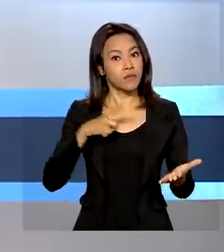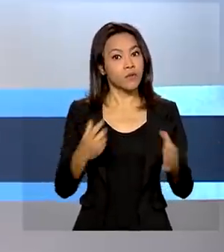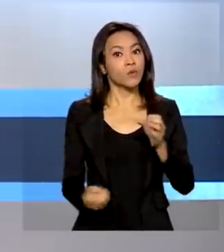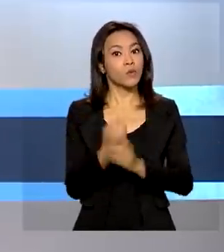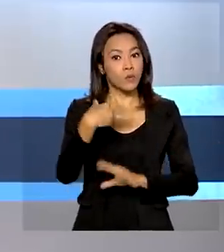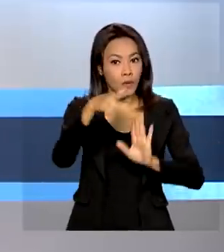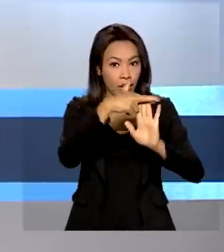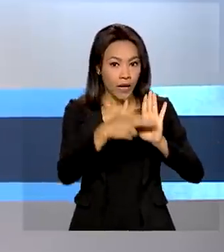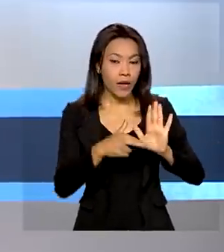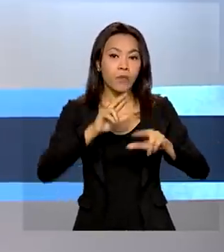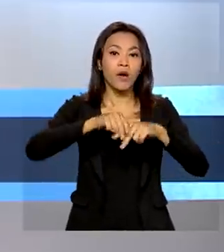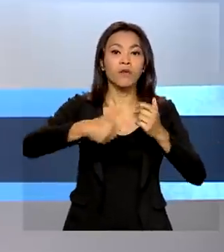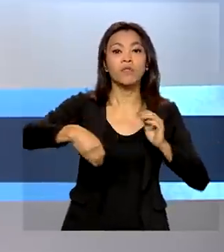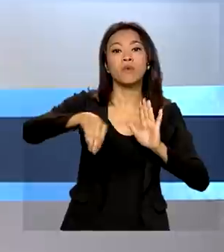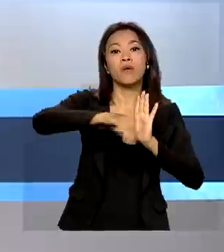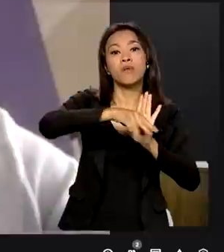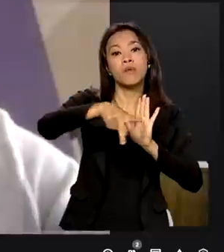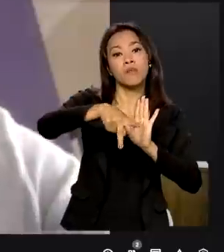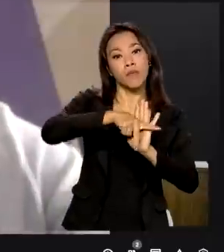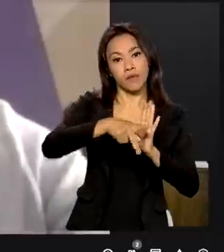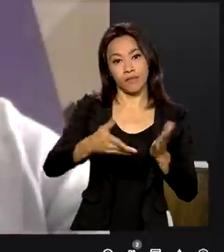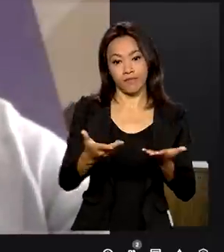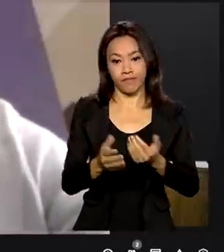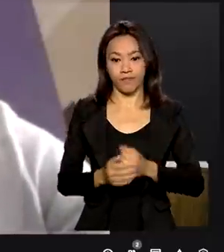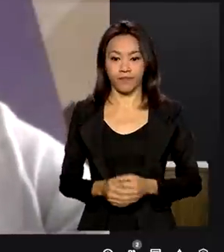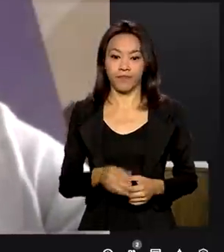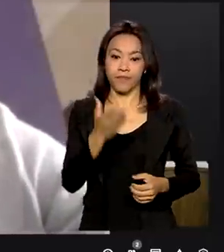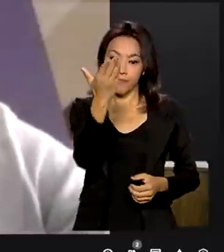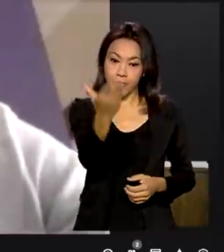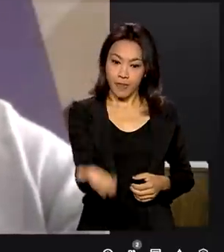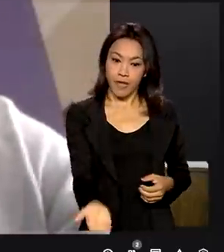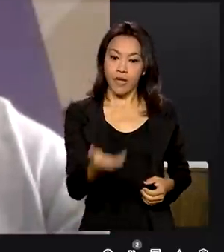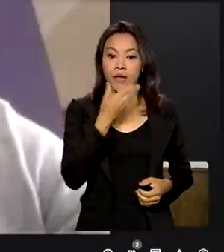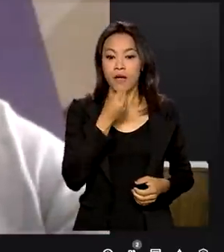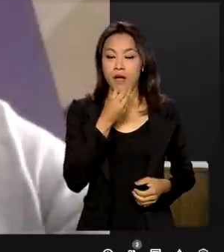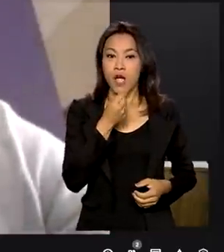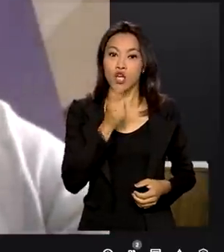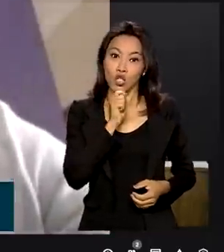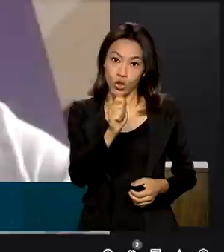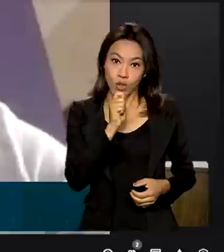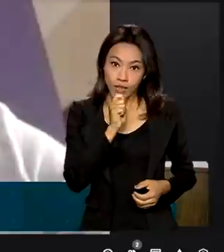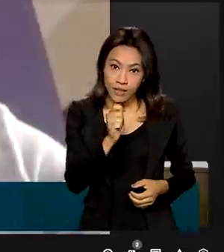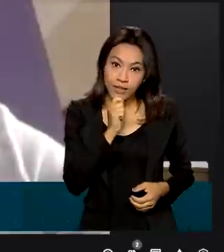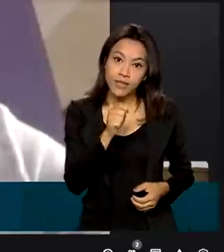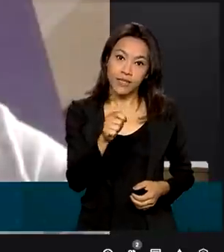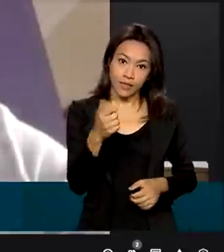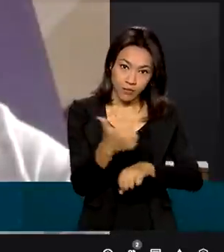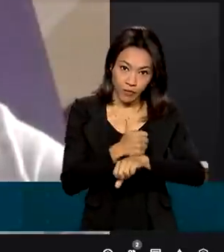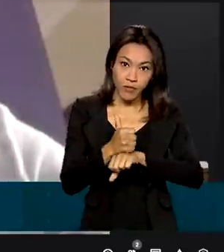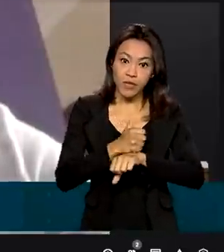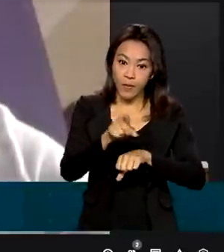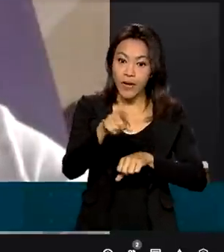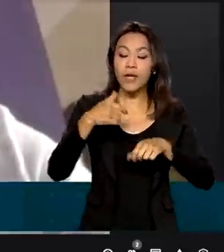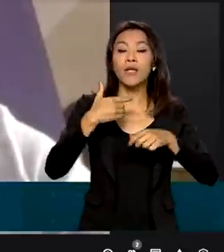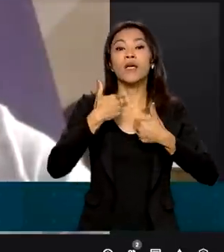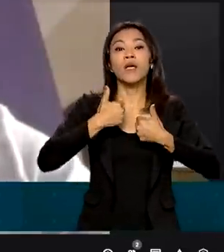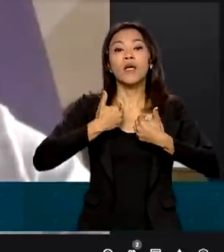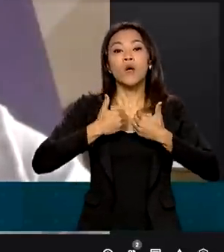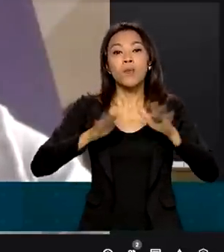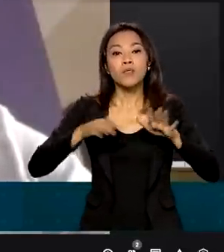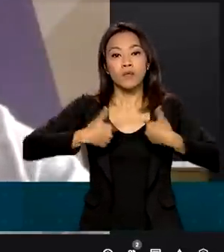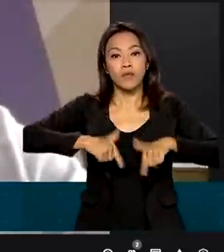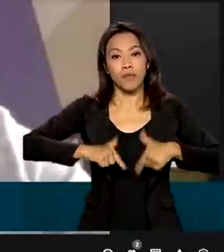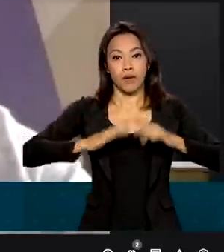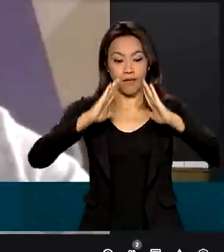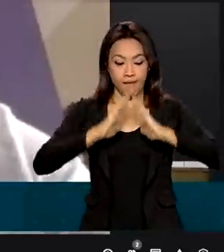medida provisória do governo federal. O jornalista Rodrigo Rantum passou a trabalhar em casa desde o